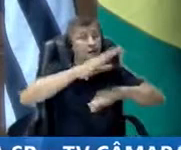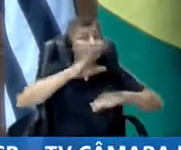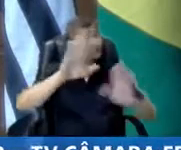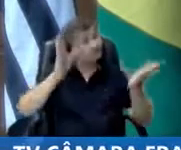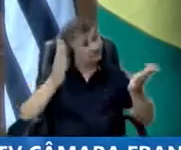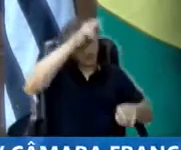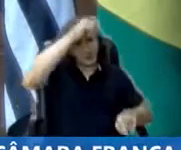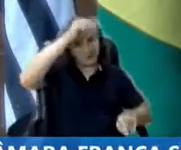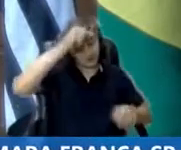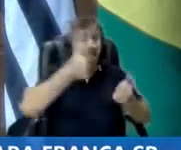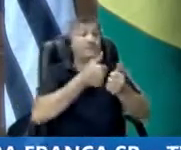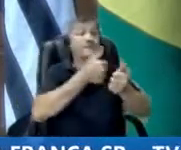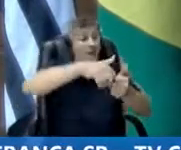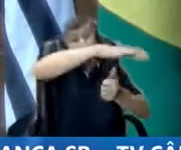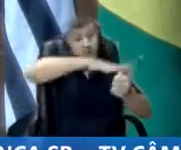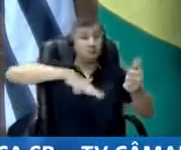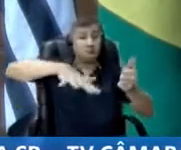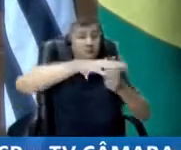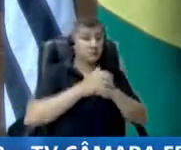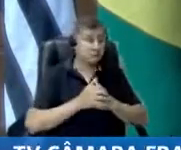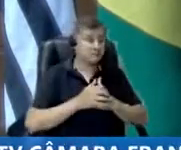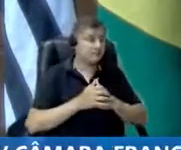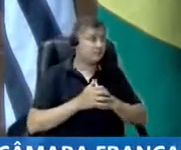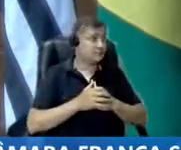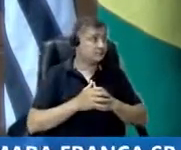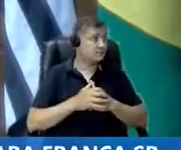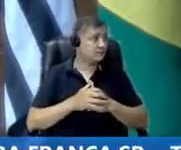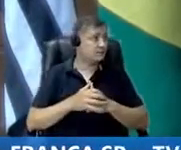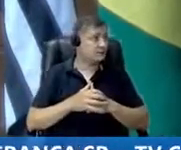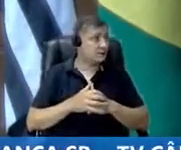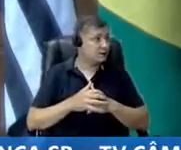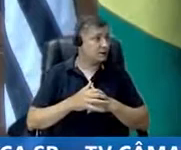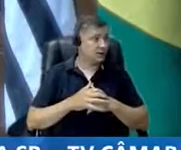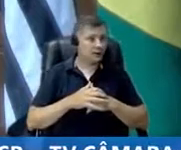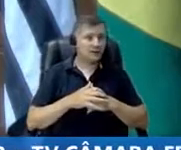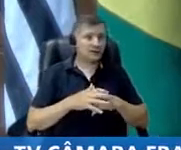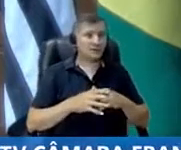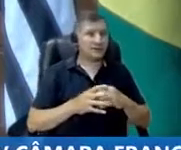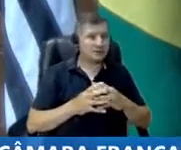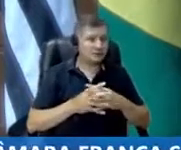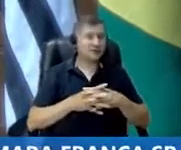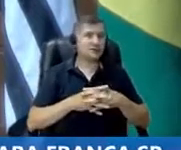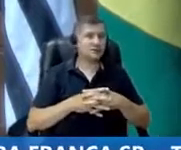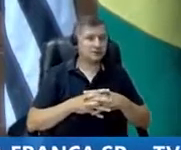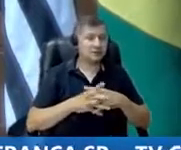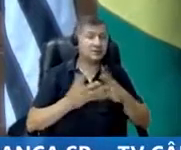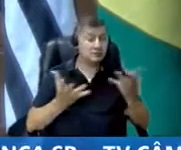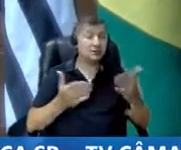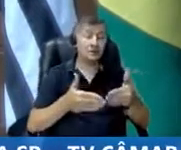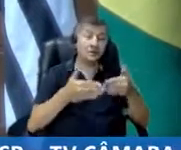entrada ali da Avenida Hugo Betarello. Então, eu peço aí uma atenção para